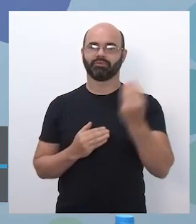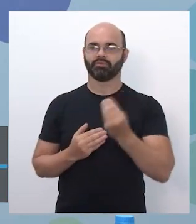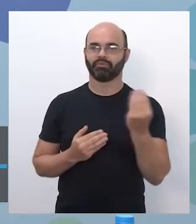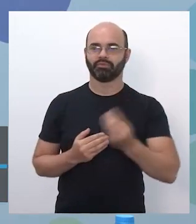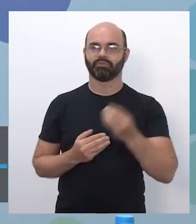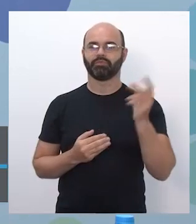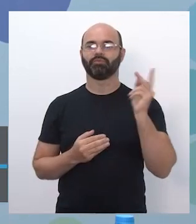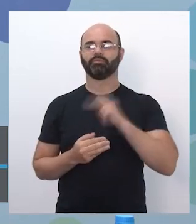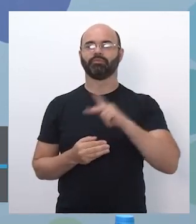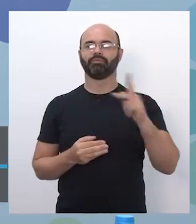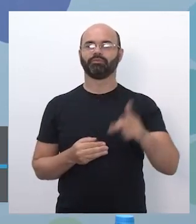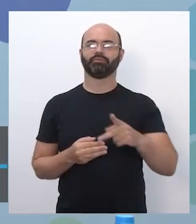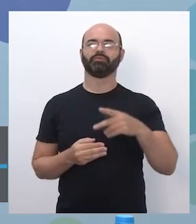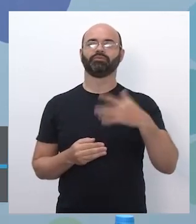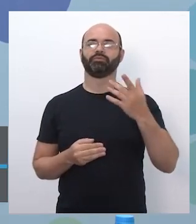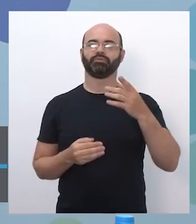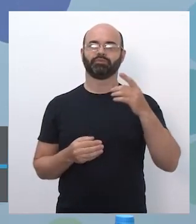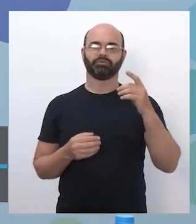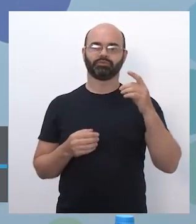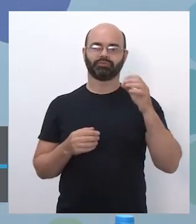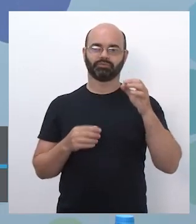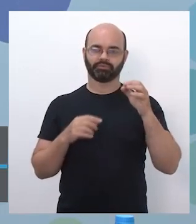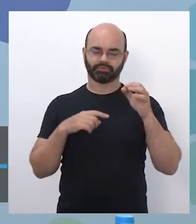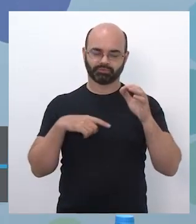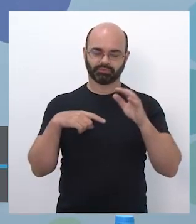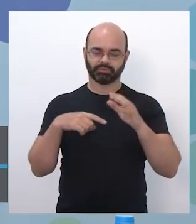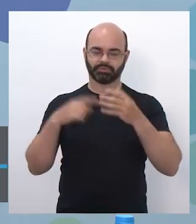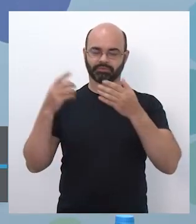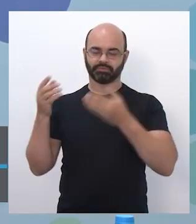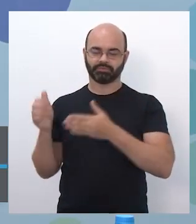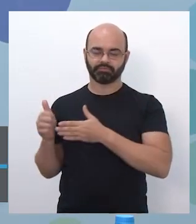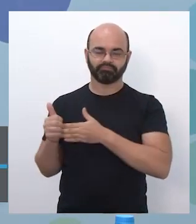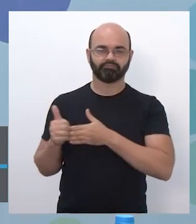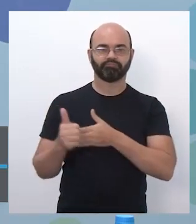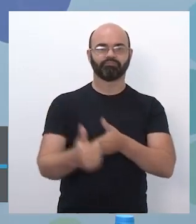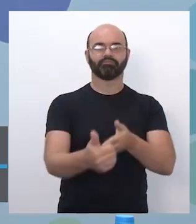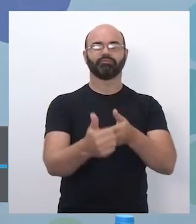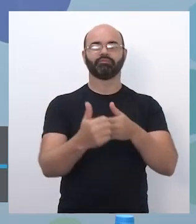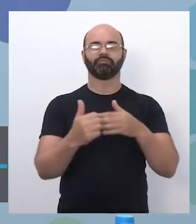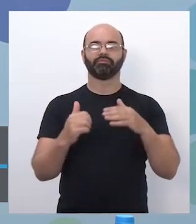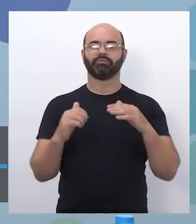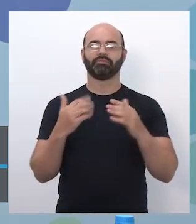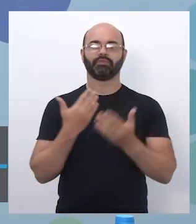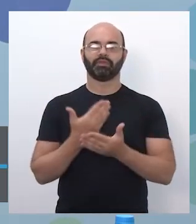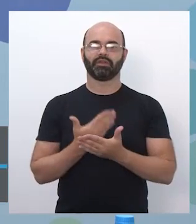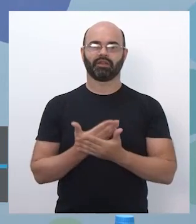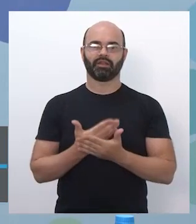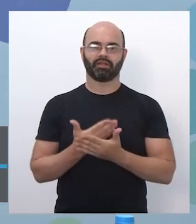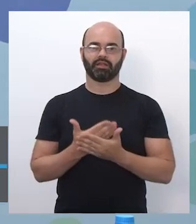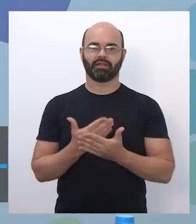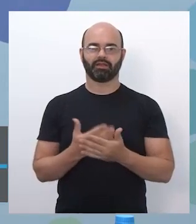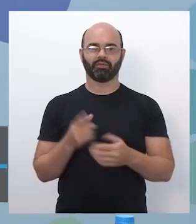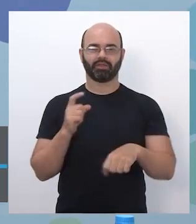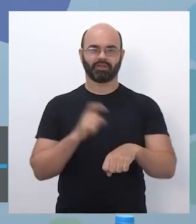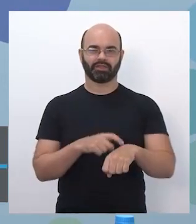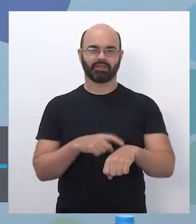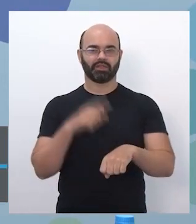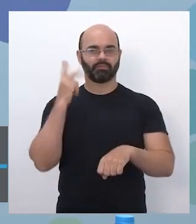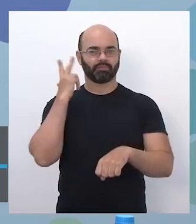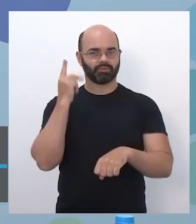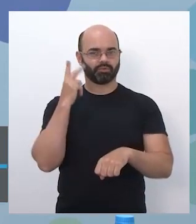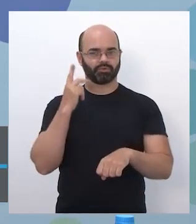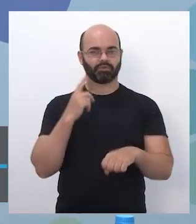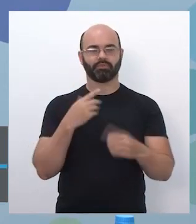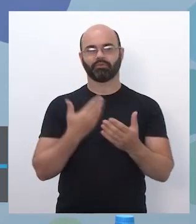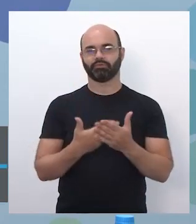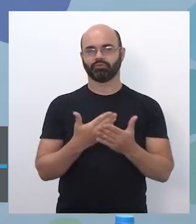professor ser um professor regente do processo como uma aula do tempo regular. Não. Aqui vai ser o aluno